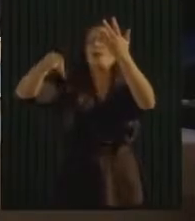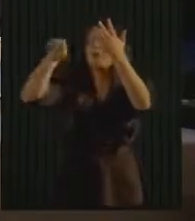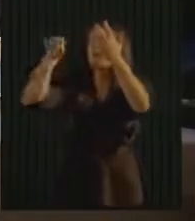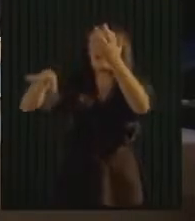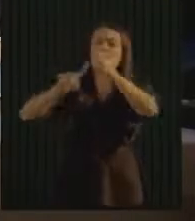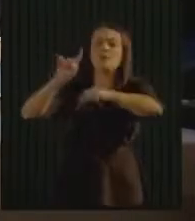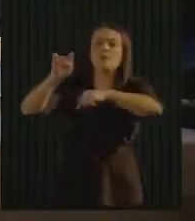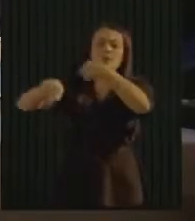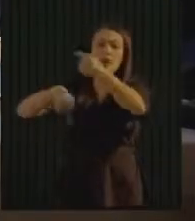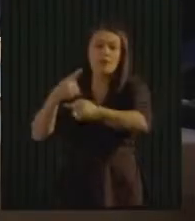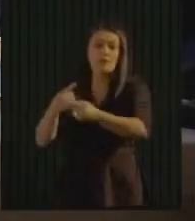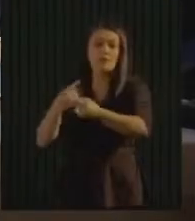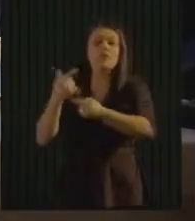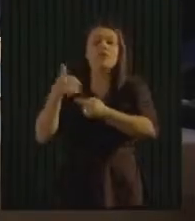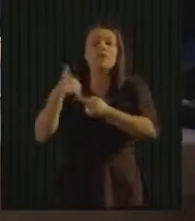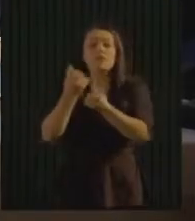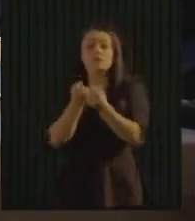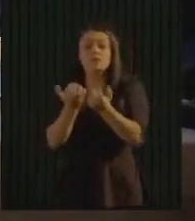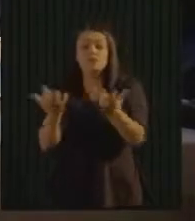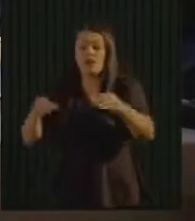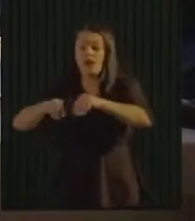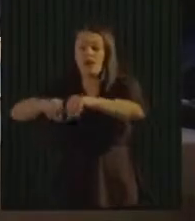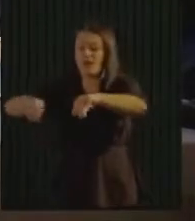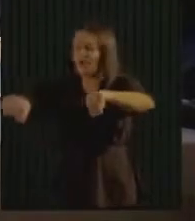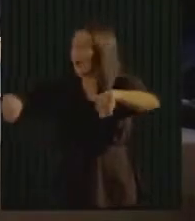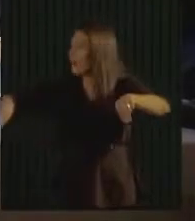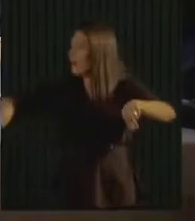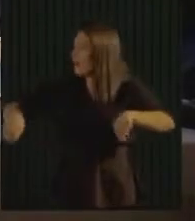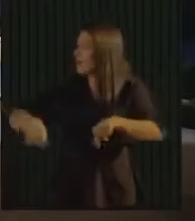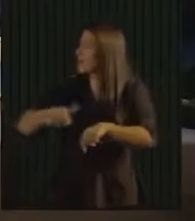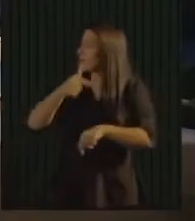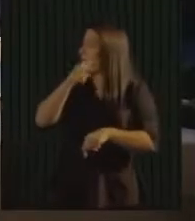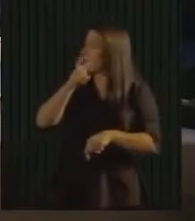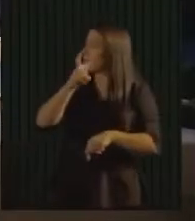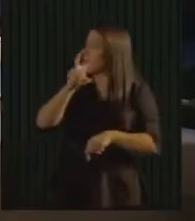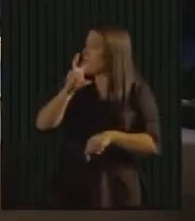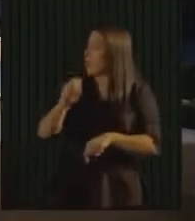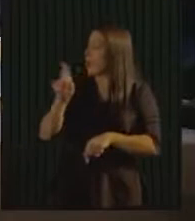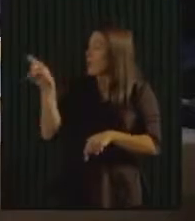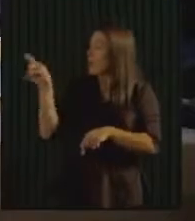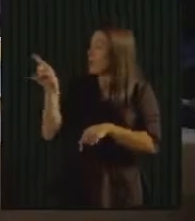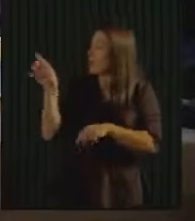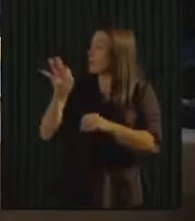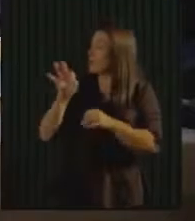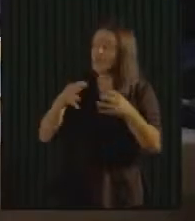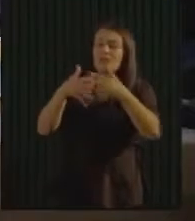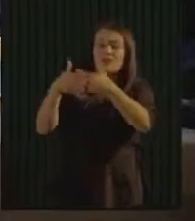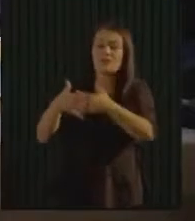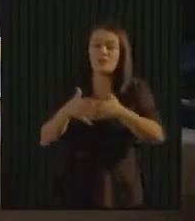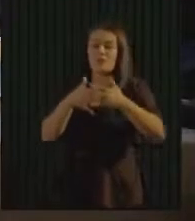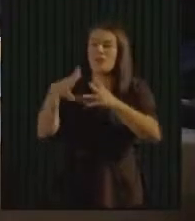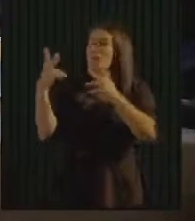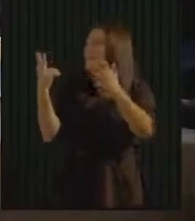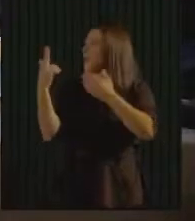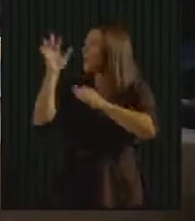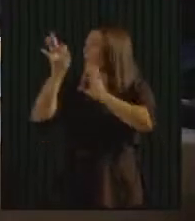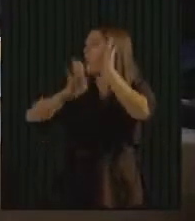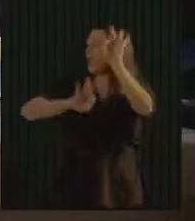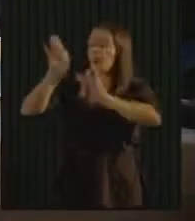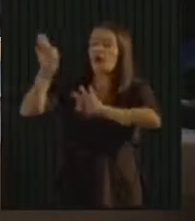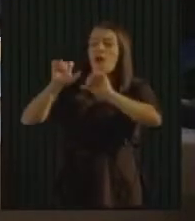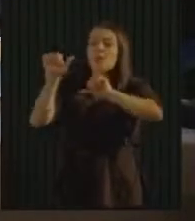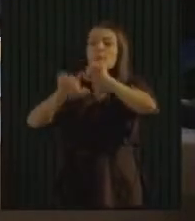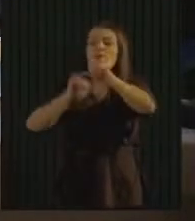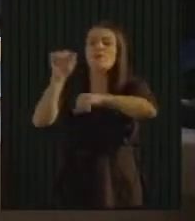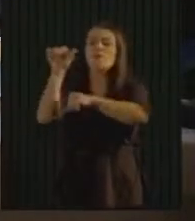simples. E depois vai para a nossa menina dos olhos, que a gente pagou 750 mil reais, que é o nosso picador florestal, que faz todo o